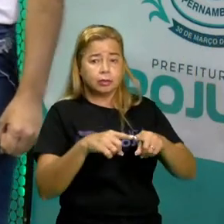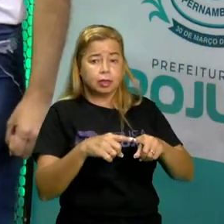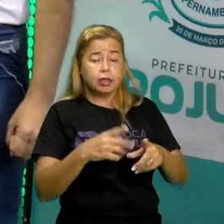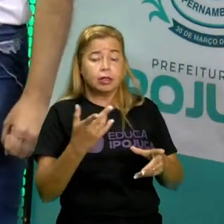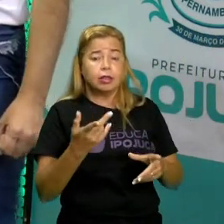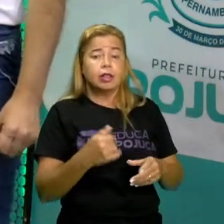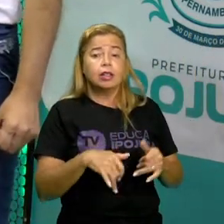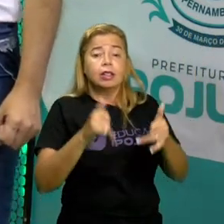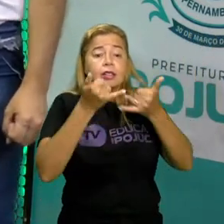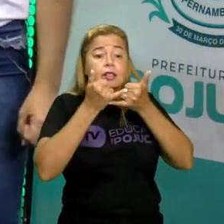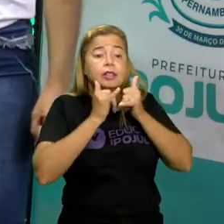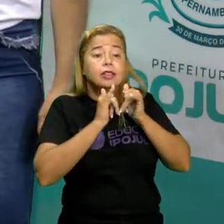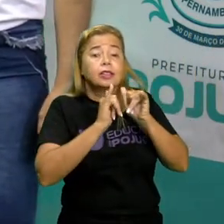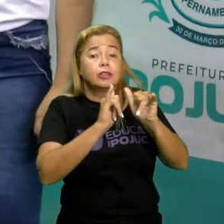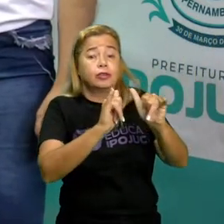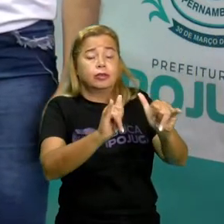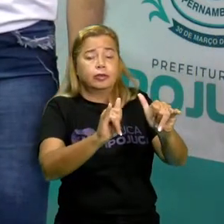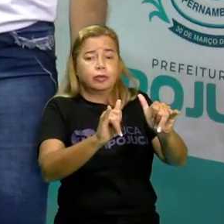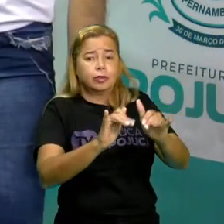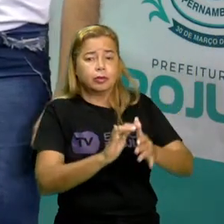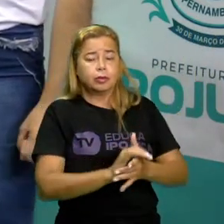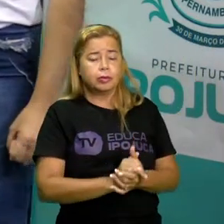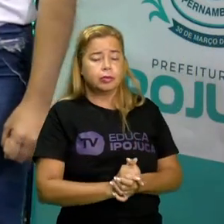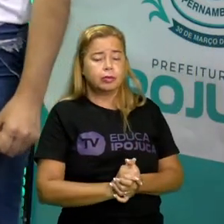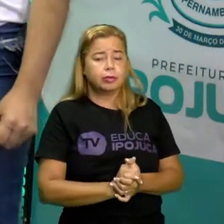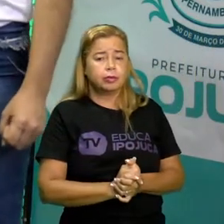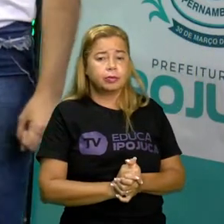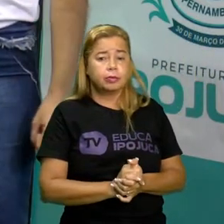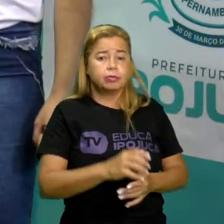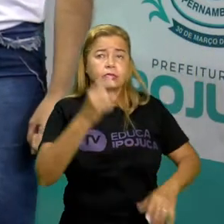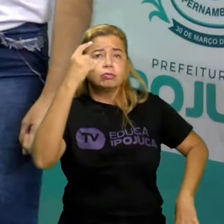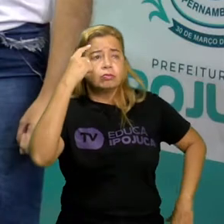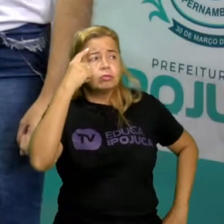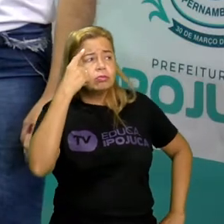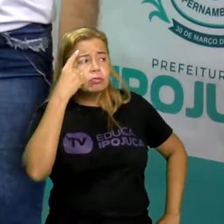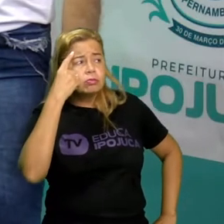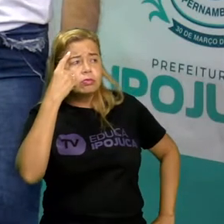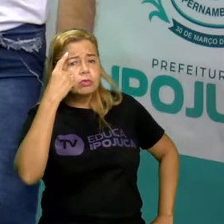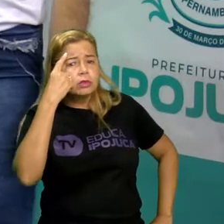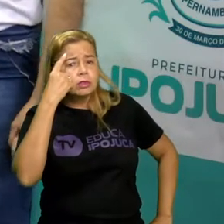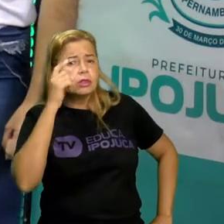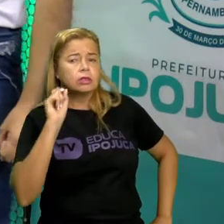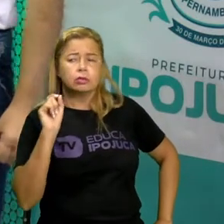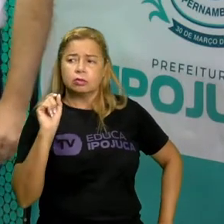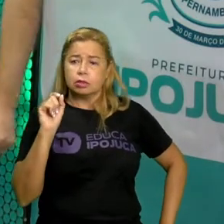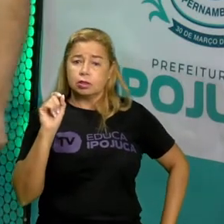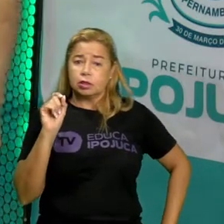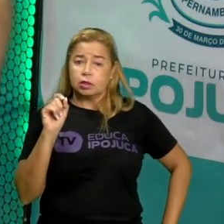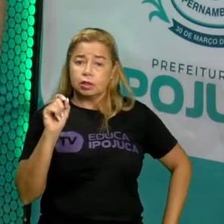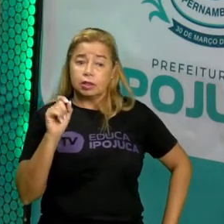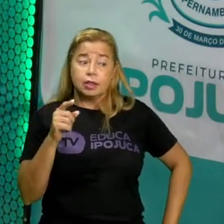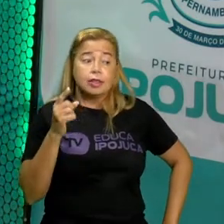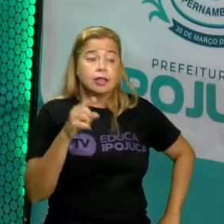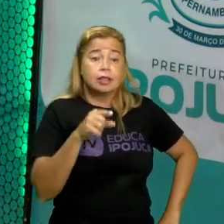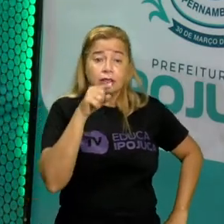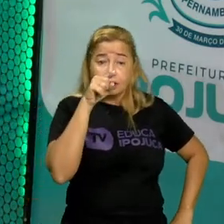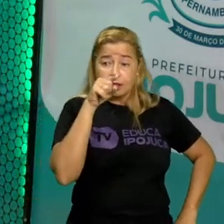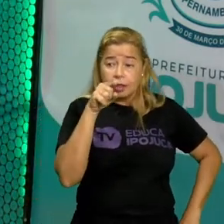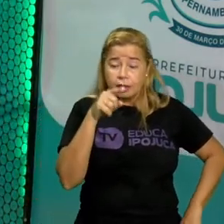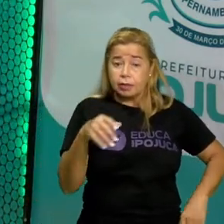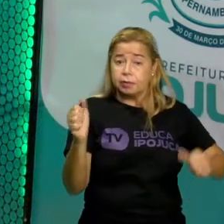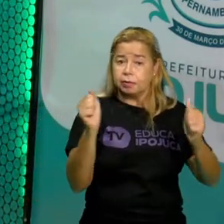comunicam elas nos transmitem uma ideia ideia de que? de que aqui próximo